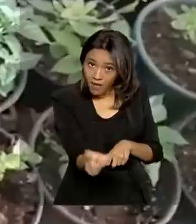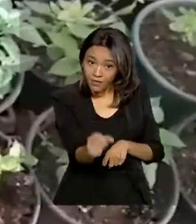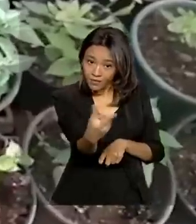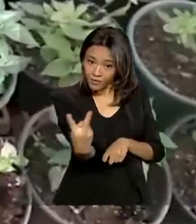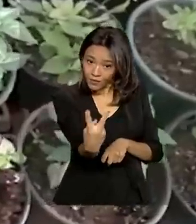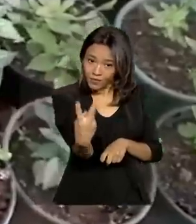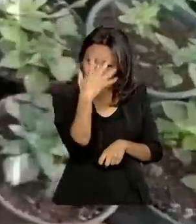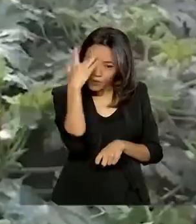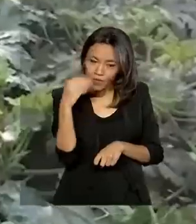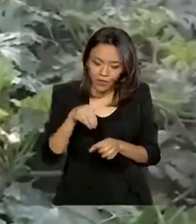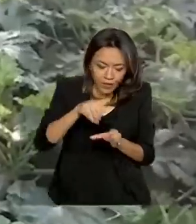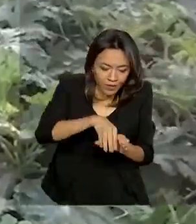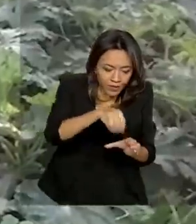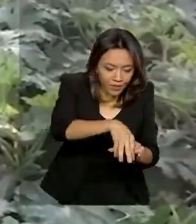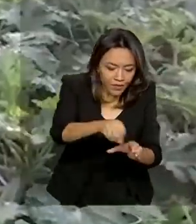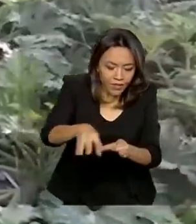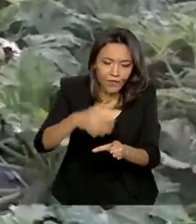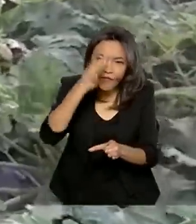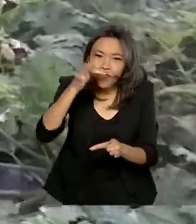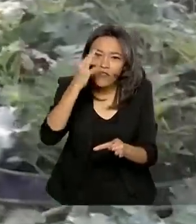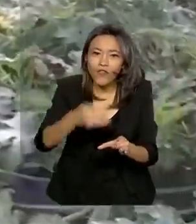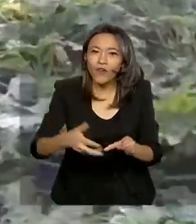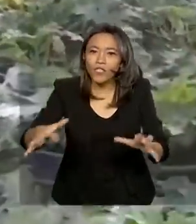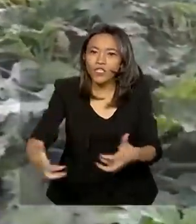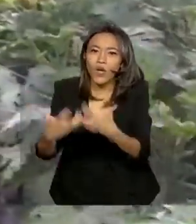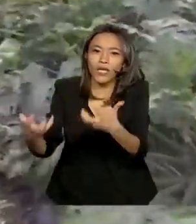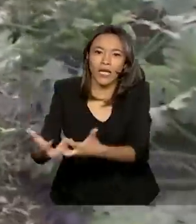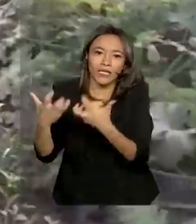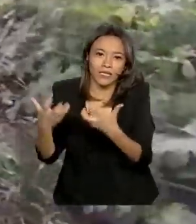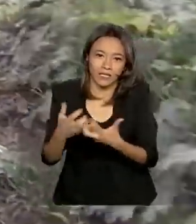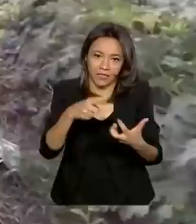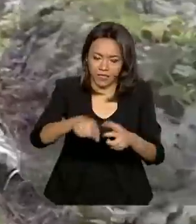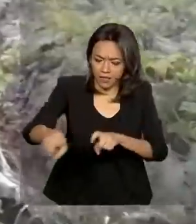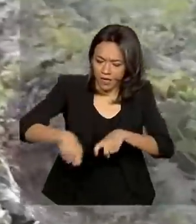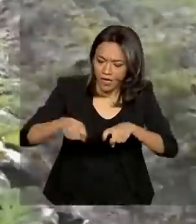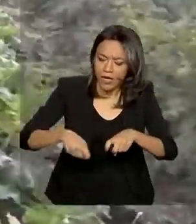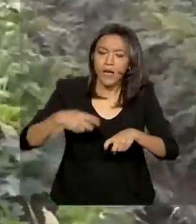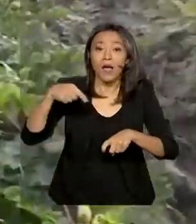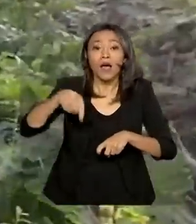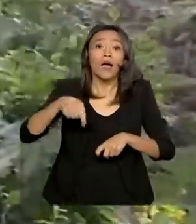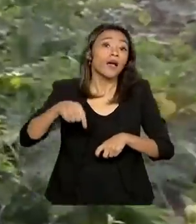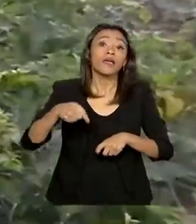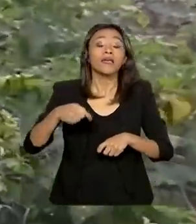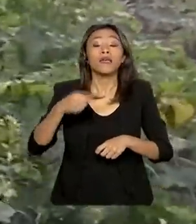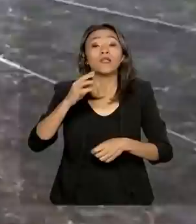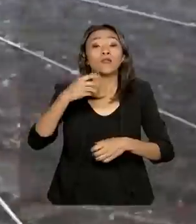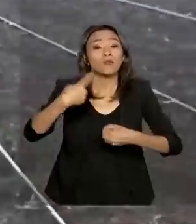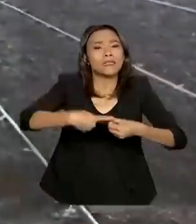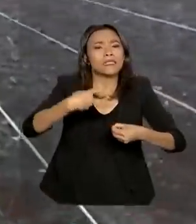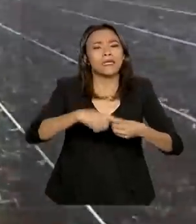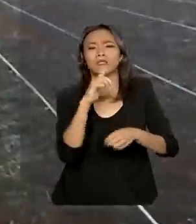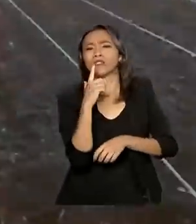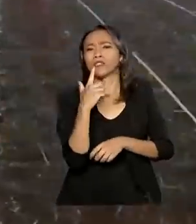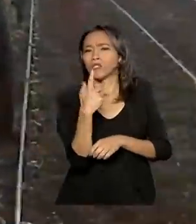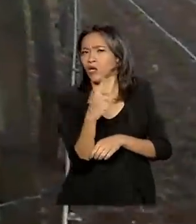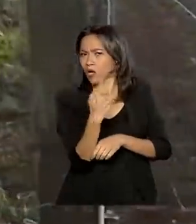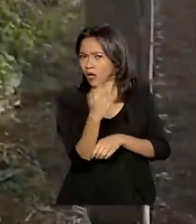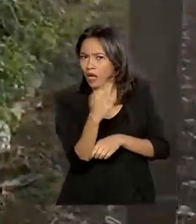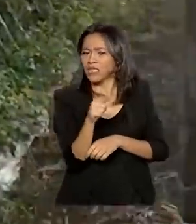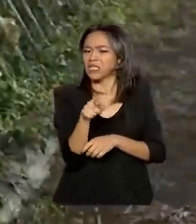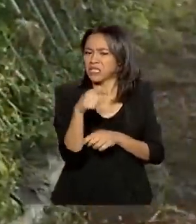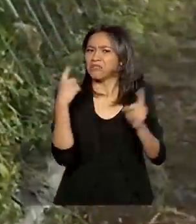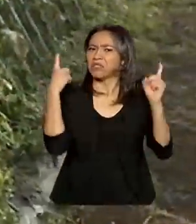cultiva flores e hortaliças numa propriedade rural em Planaltina, no estado de Goiás, e tem passado